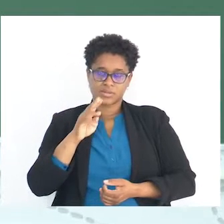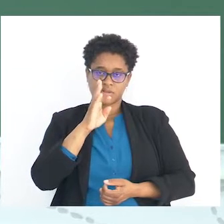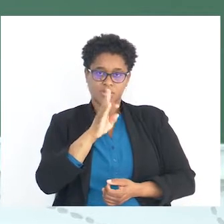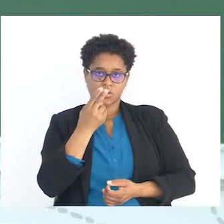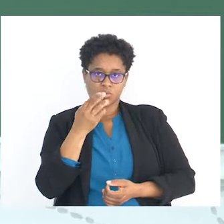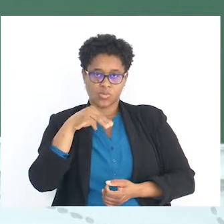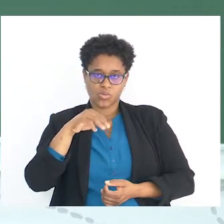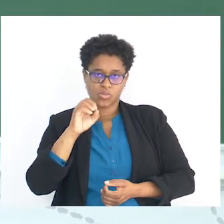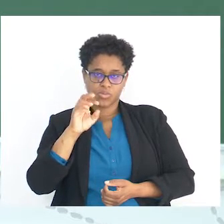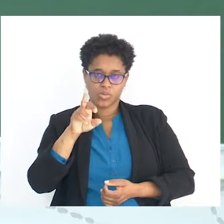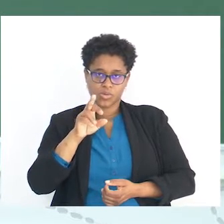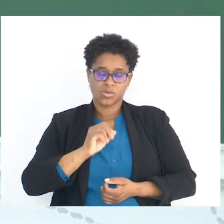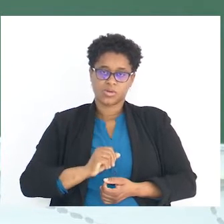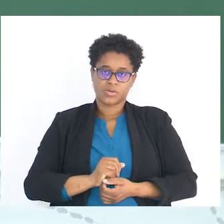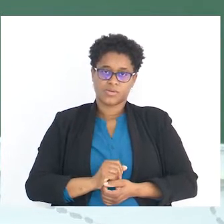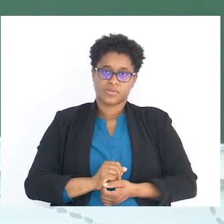humor.